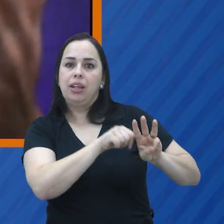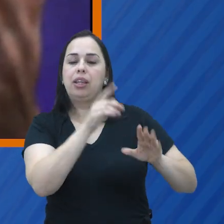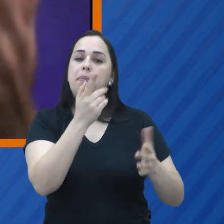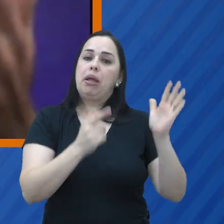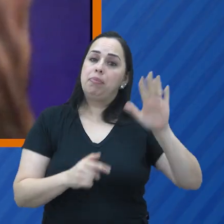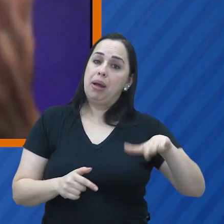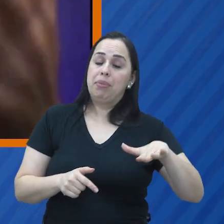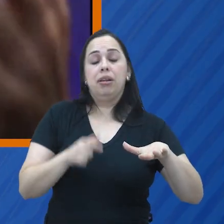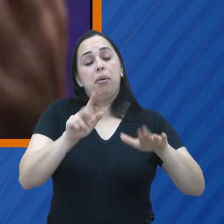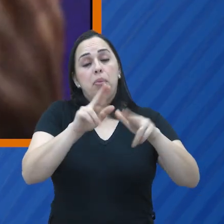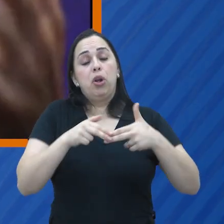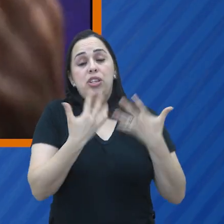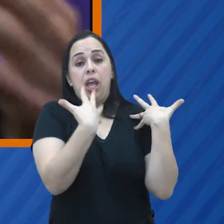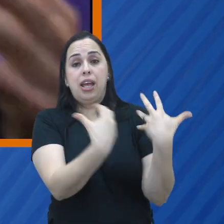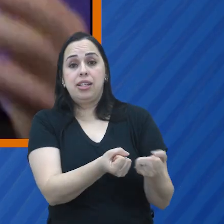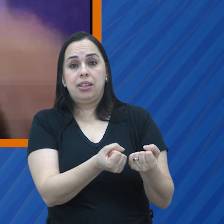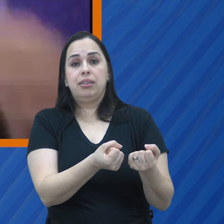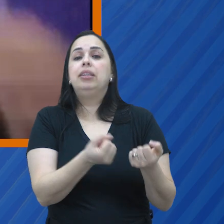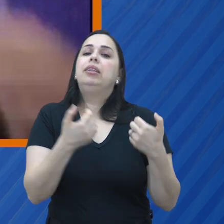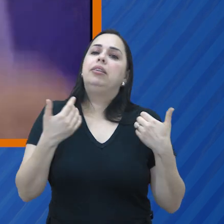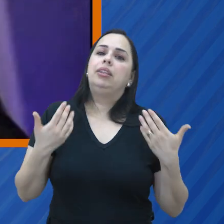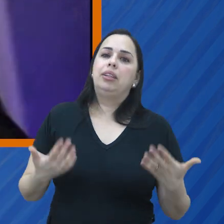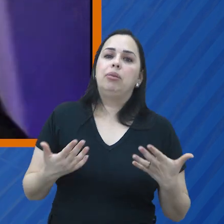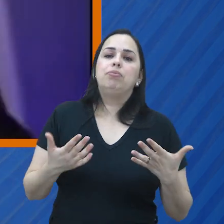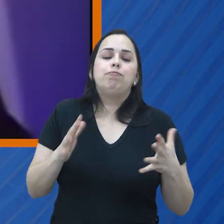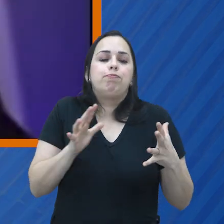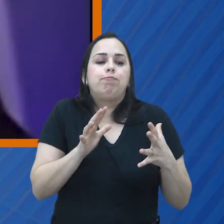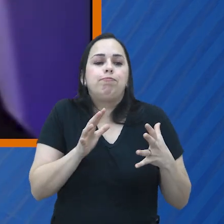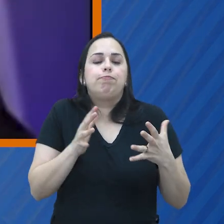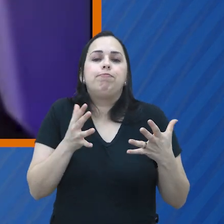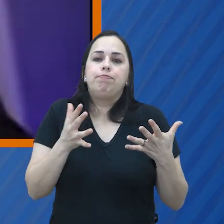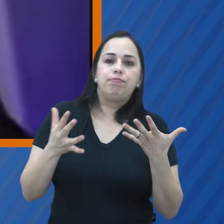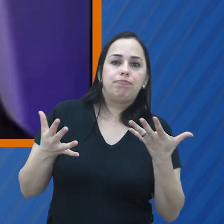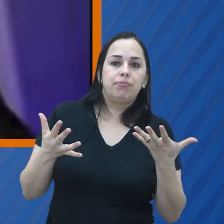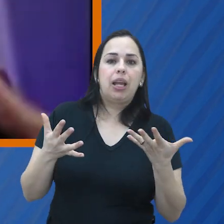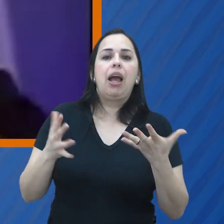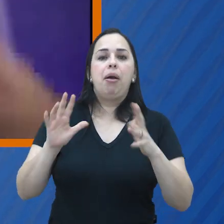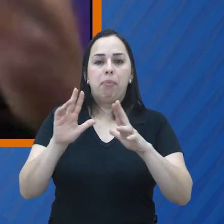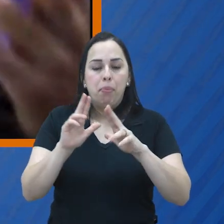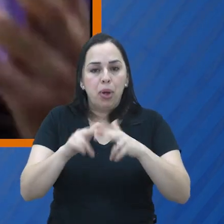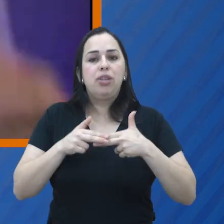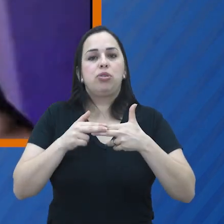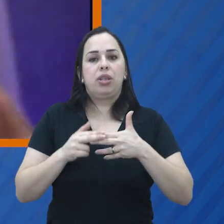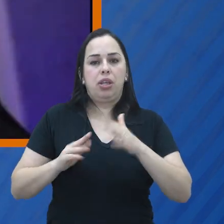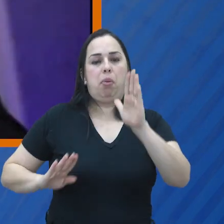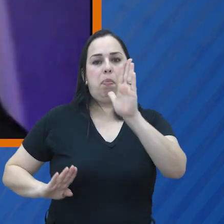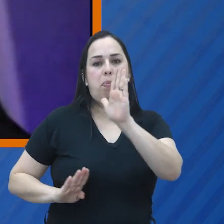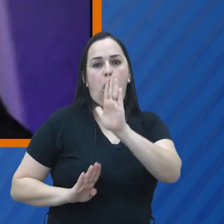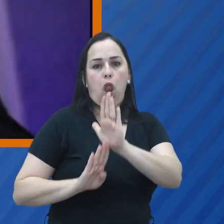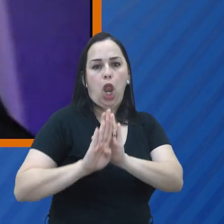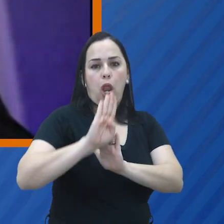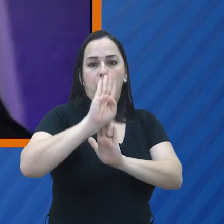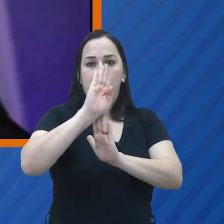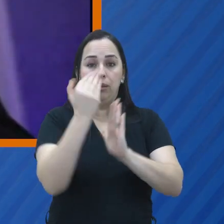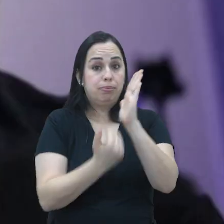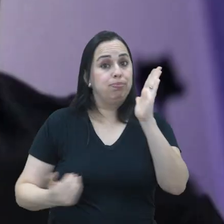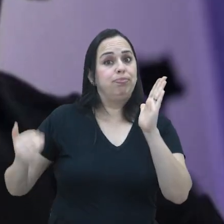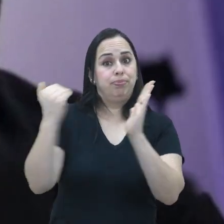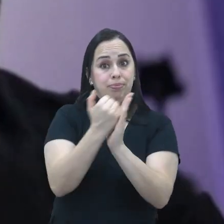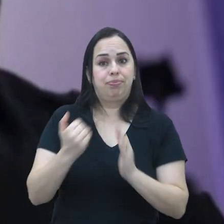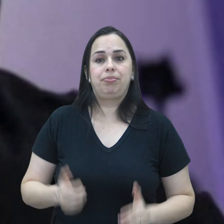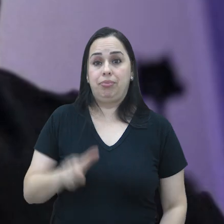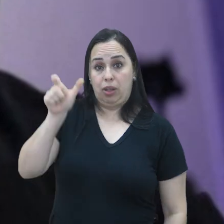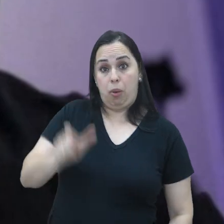entendendo que é mais barato, acabam fazendo. Então, a soma disso fez com que o volume de vendas aumentasse muito.